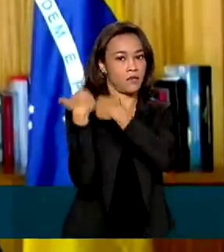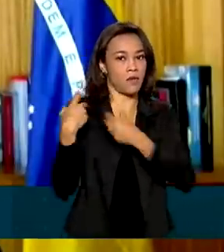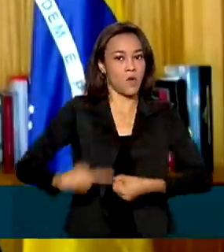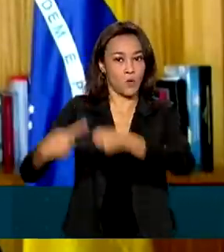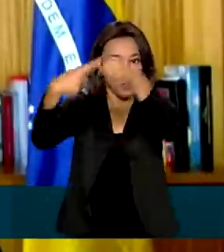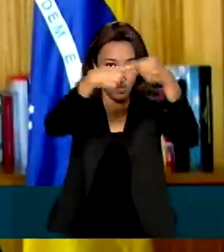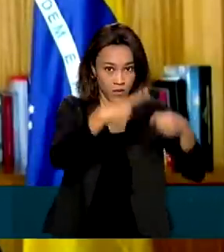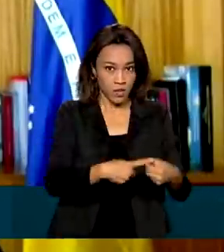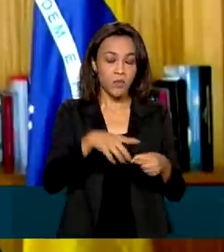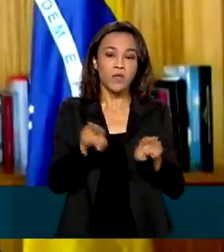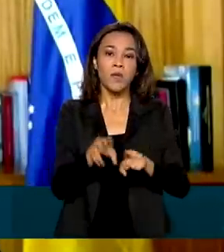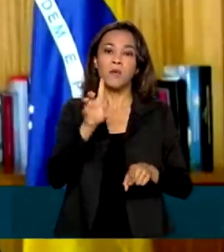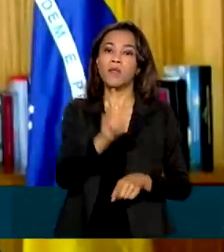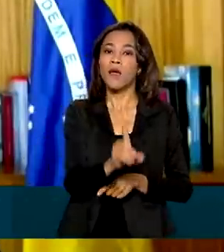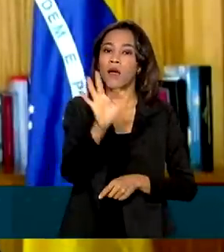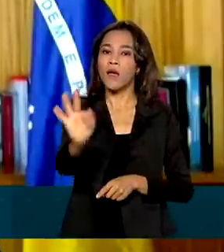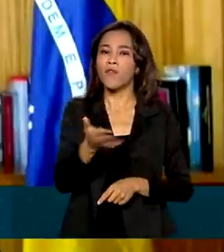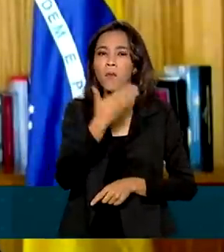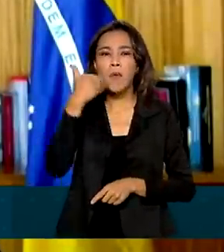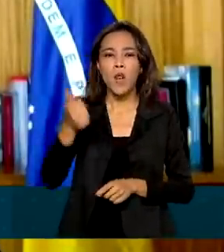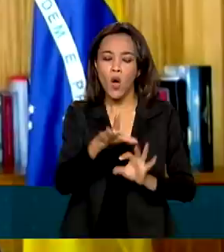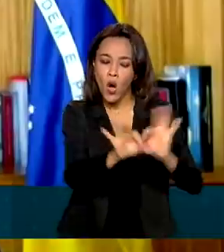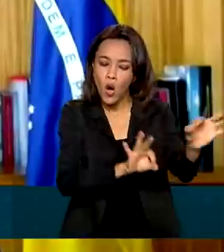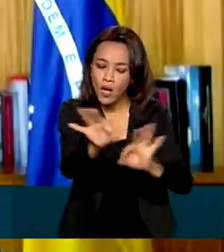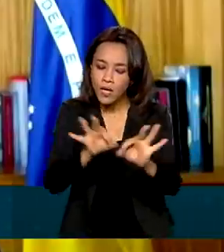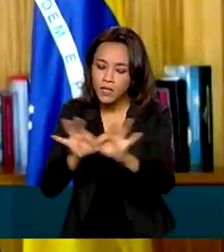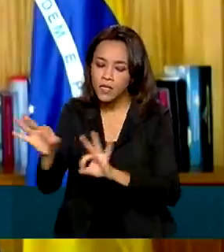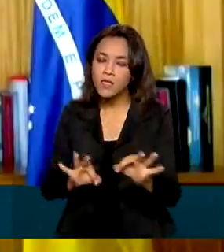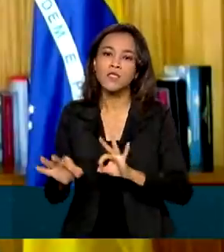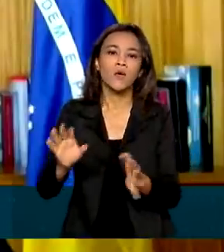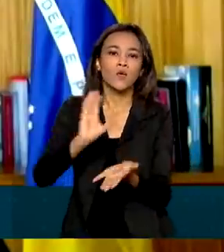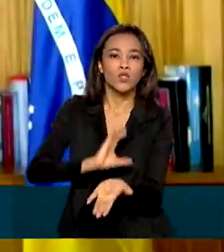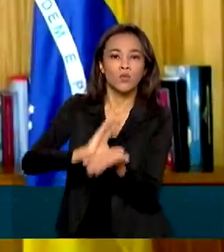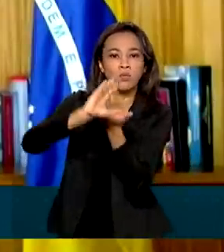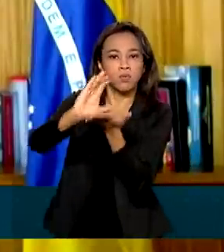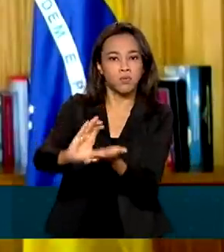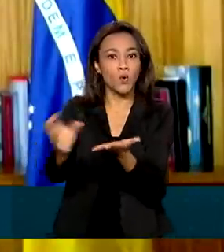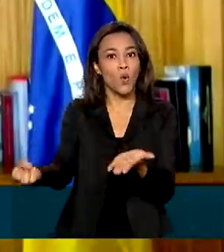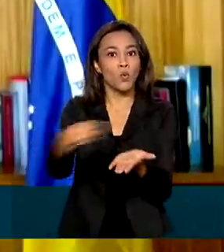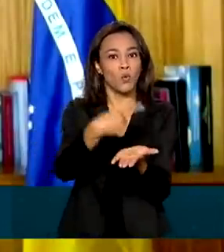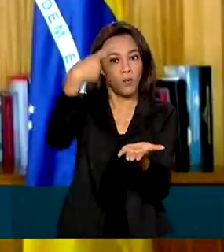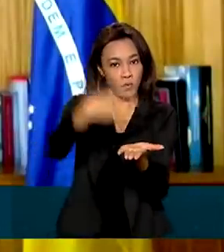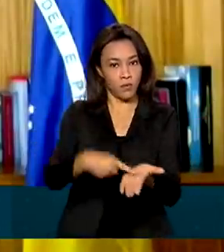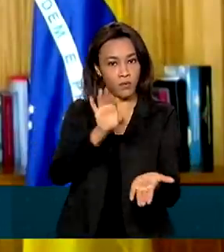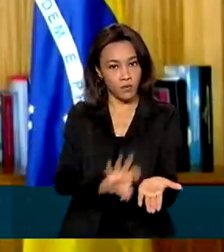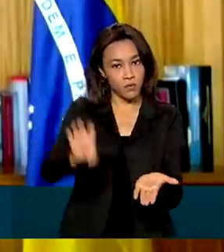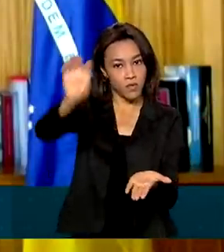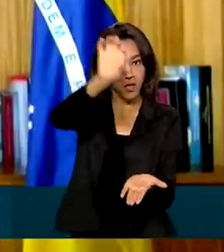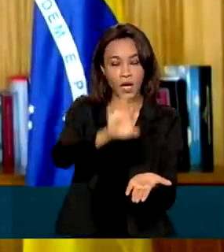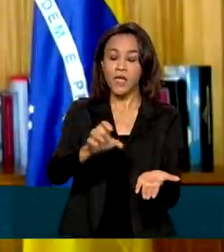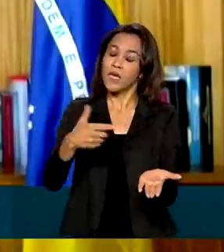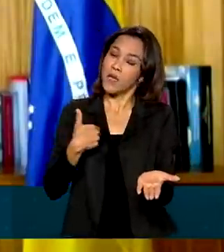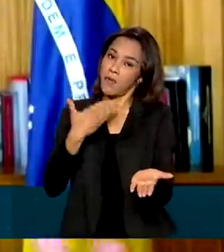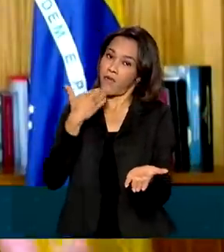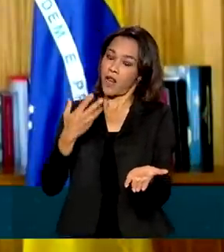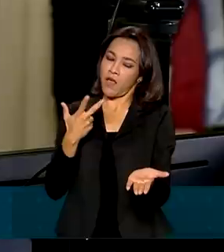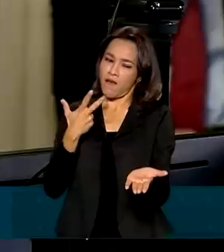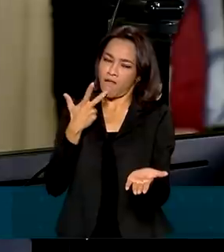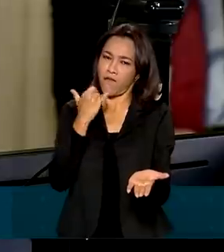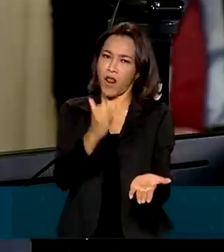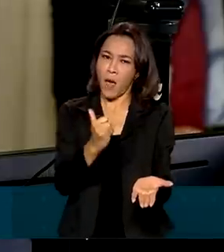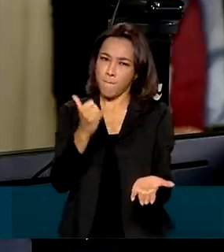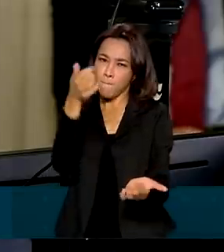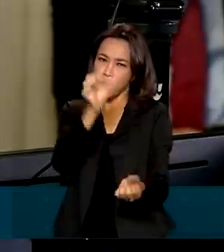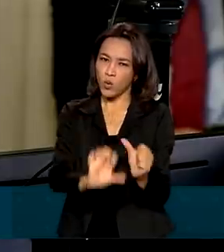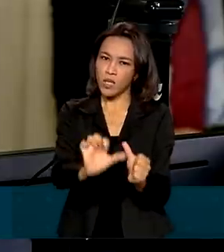Federal. Defendeu uma melhor distribuição dos recursos com o novo Pacto Federativo e disse que prefere não fazer nenhuma mudança